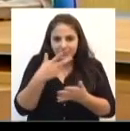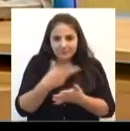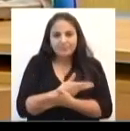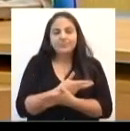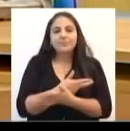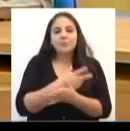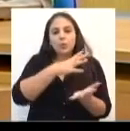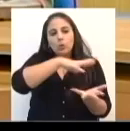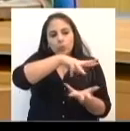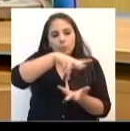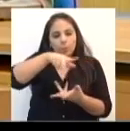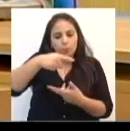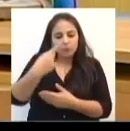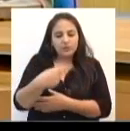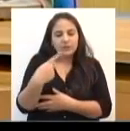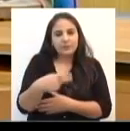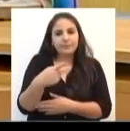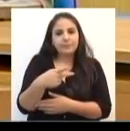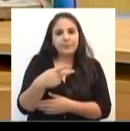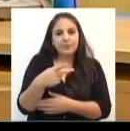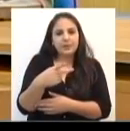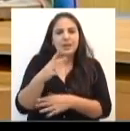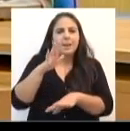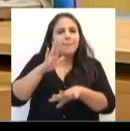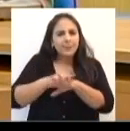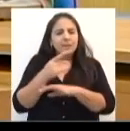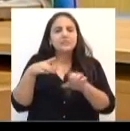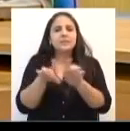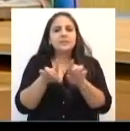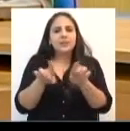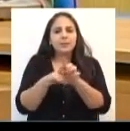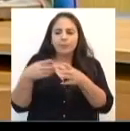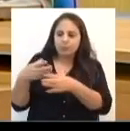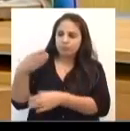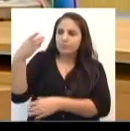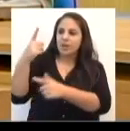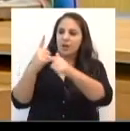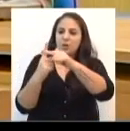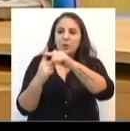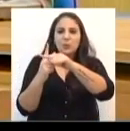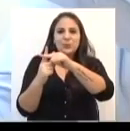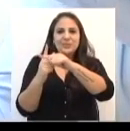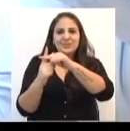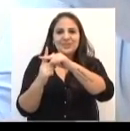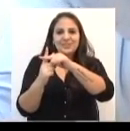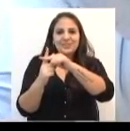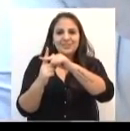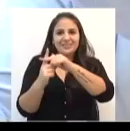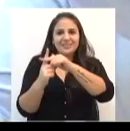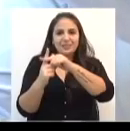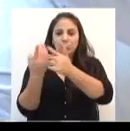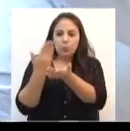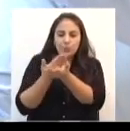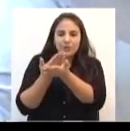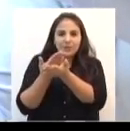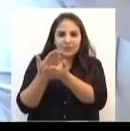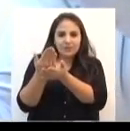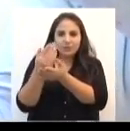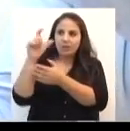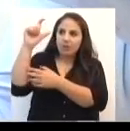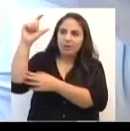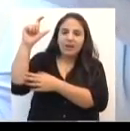o número que nós temos aqui. E mais temos aqui o símbolo da cruz, no início,